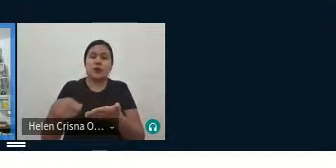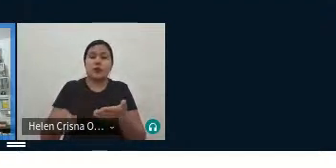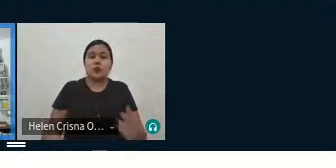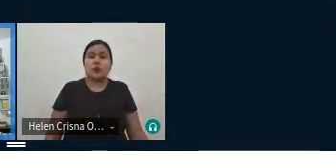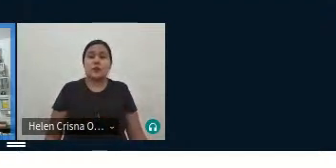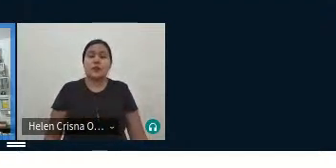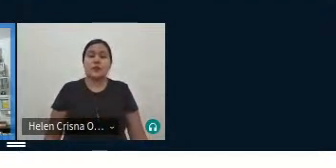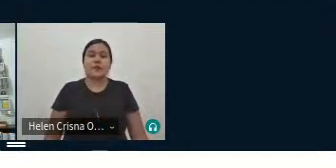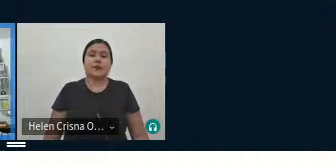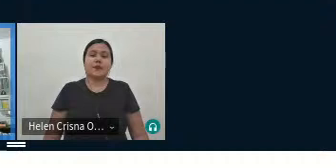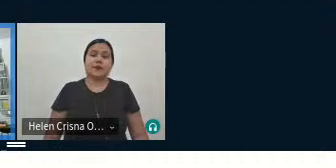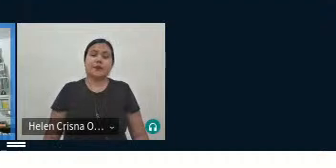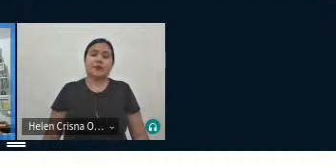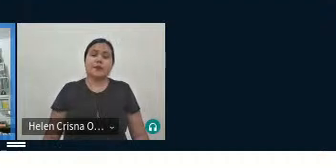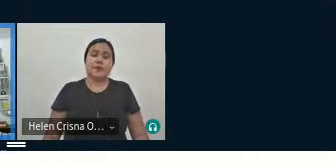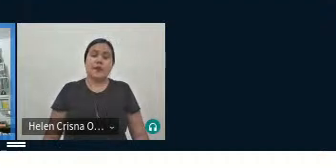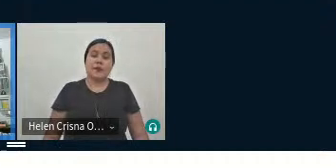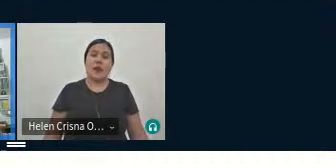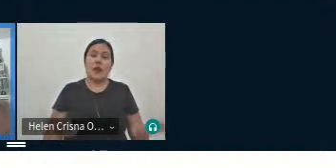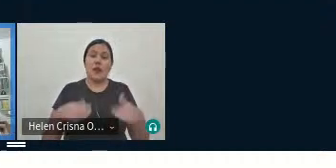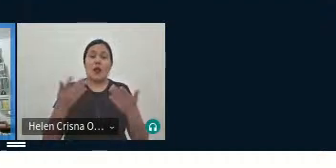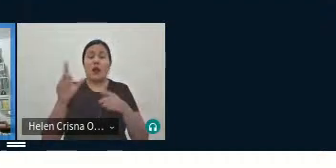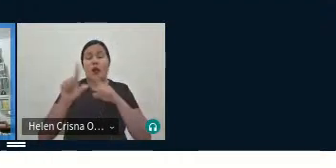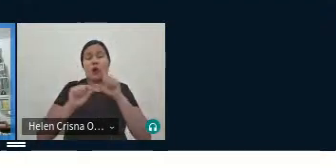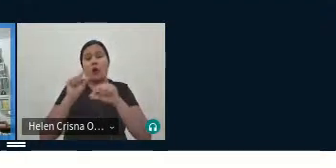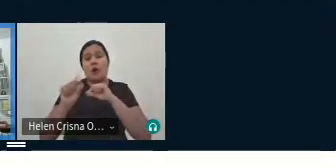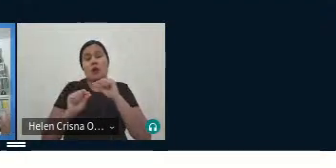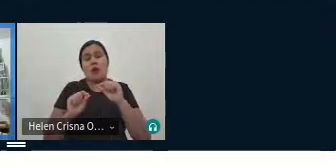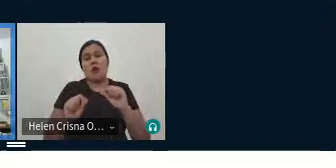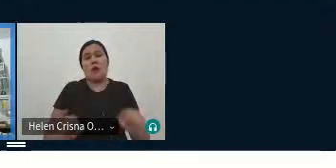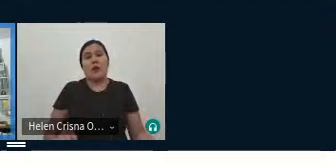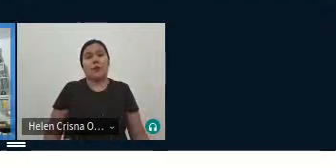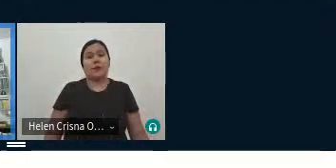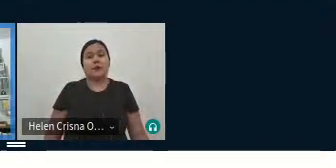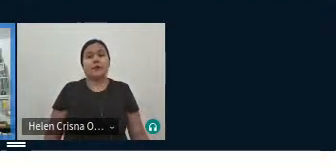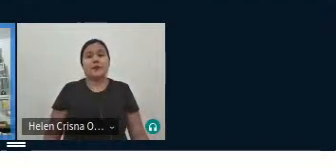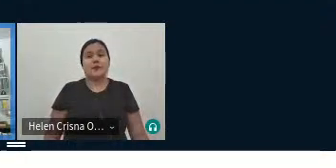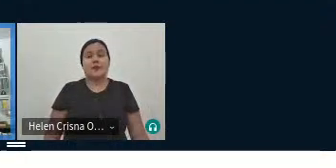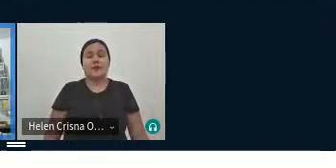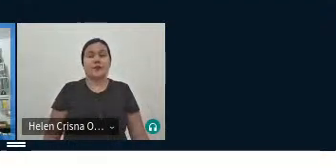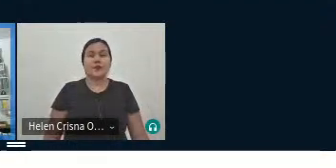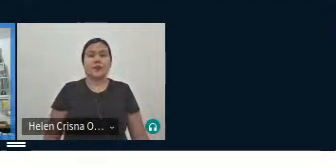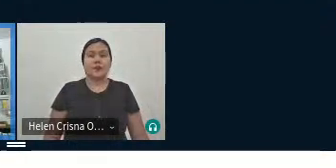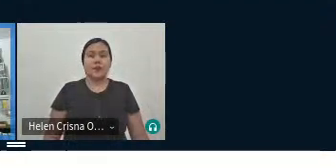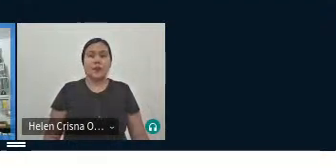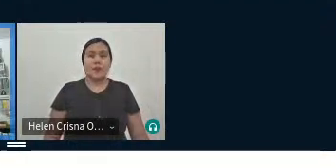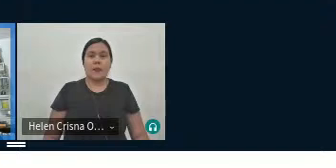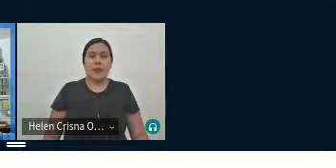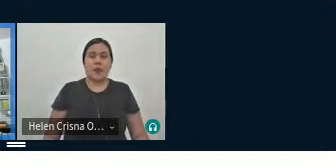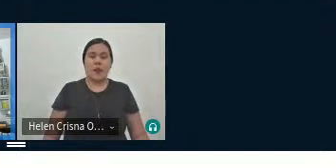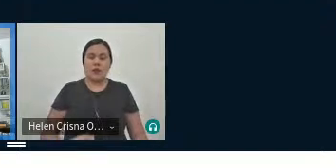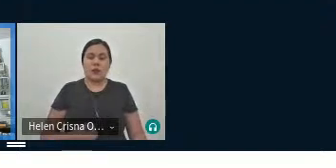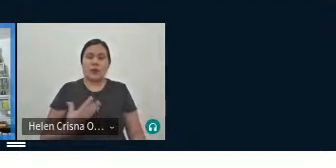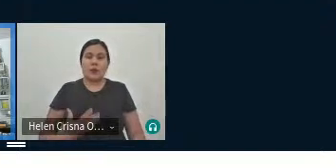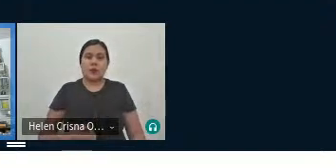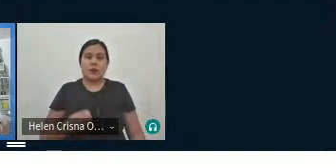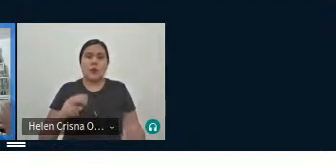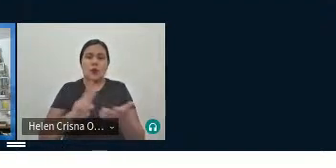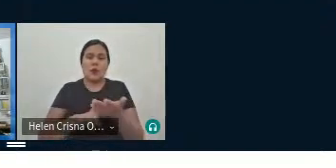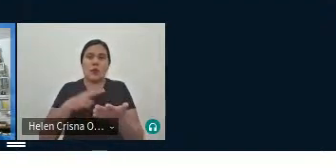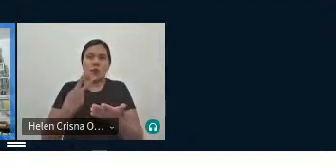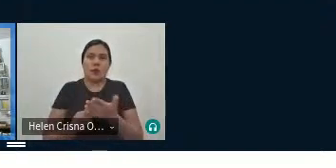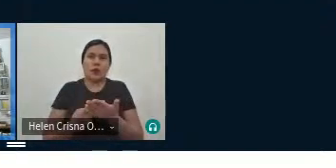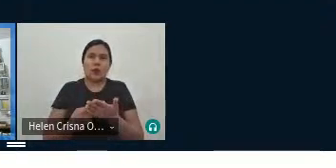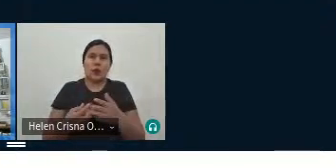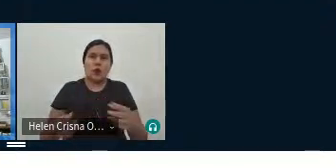obra original, então, são essas escolhas, e essas escolhas perpassam justamente por essa poética, estou traduzindo, por